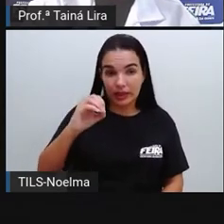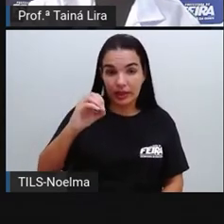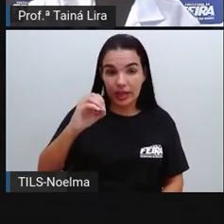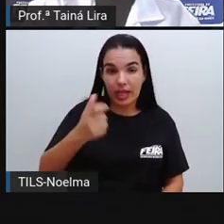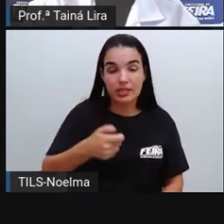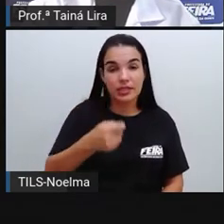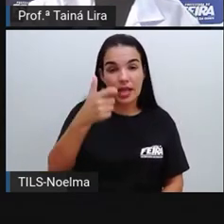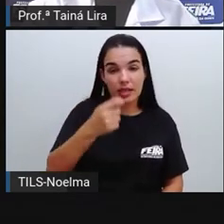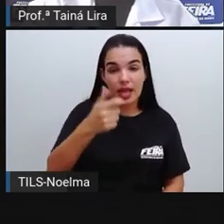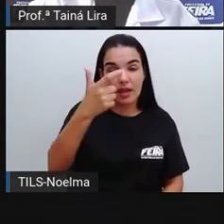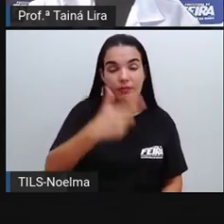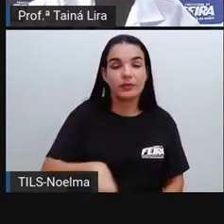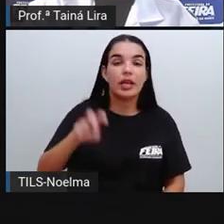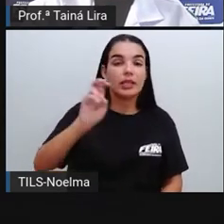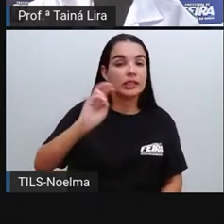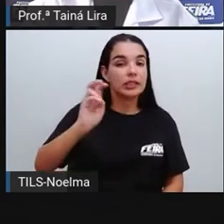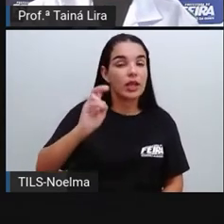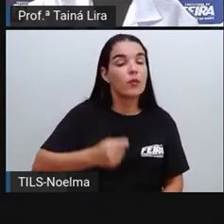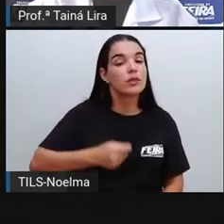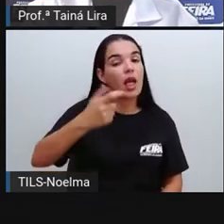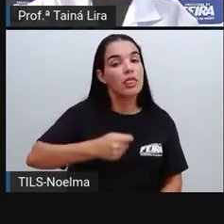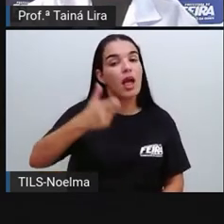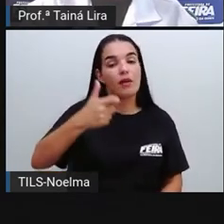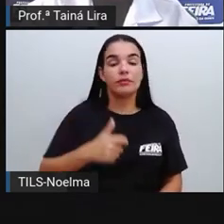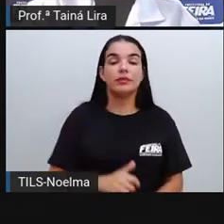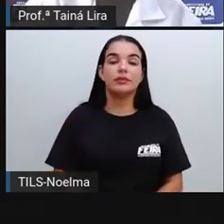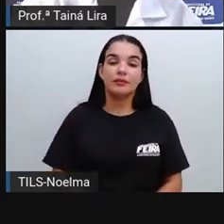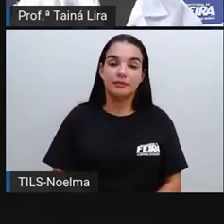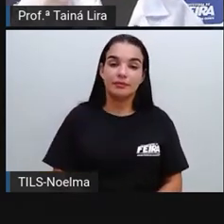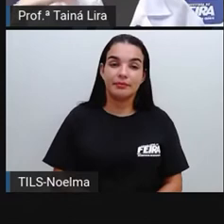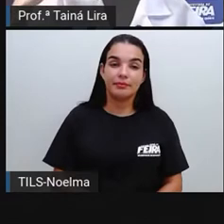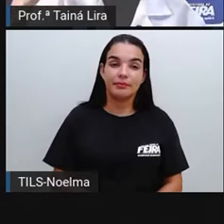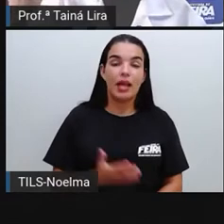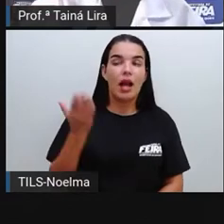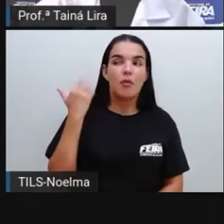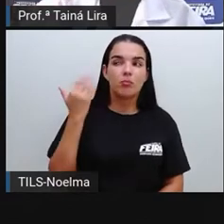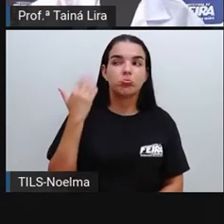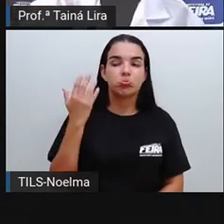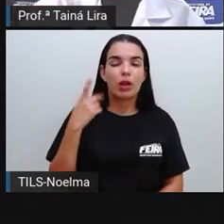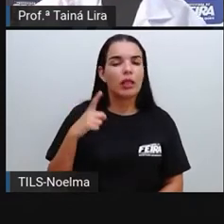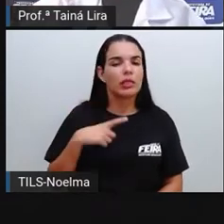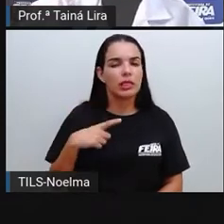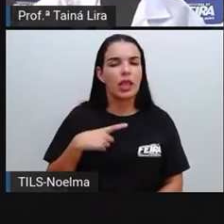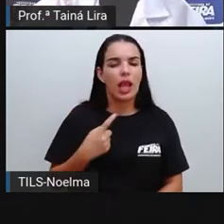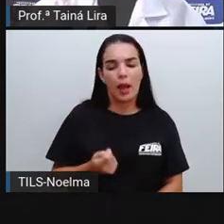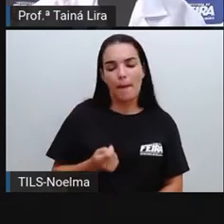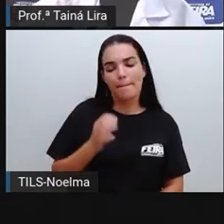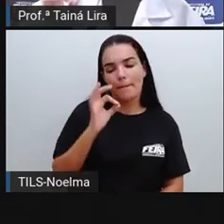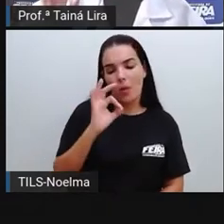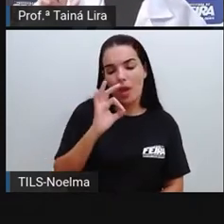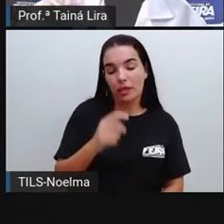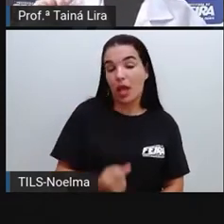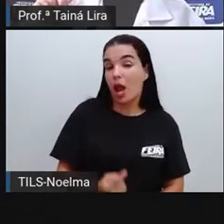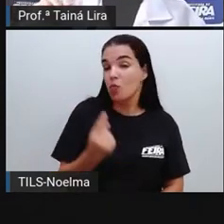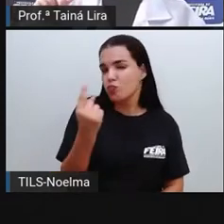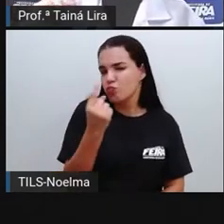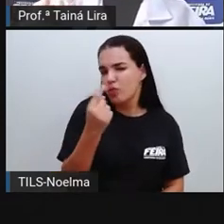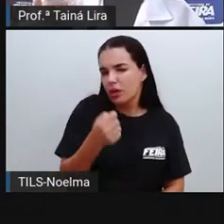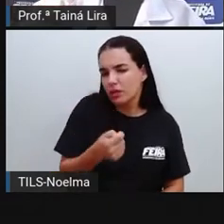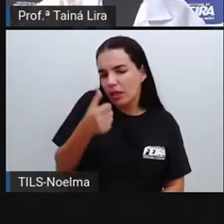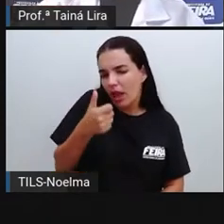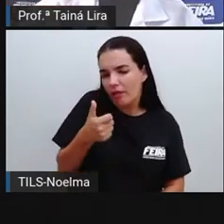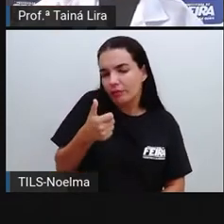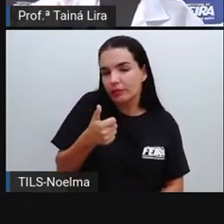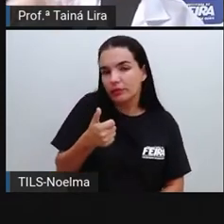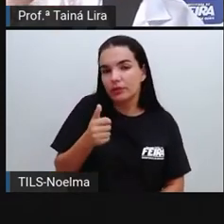de 10 centavos e de 5 centavos. Antigamente, tínhamos também a moedinha aí de 1